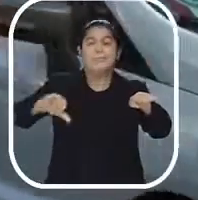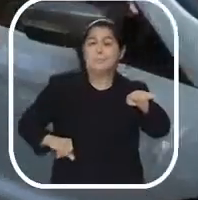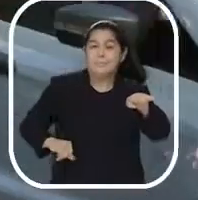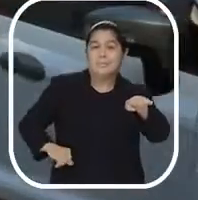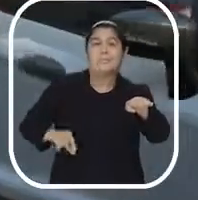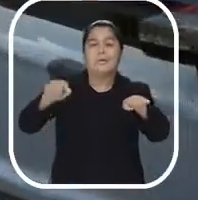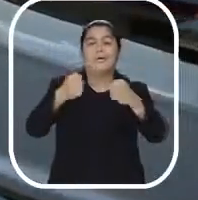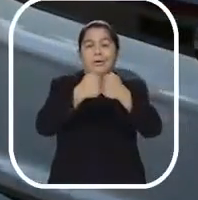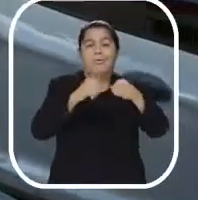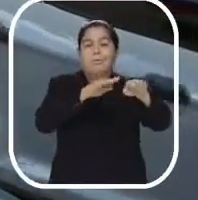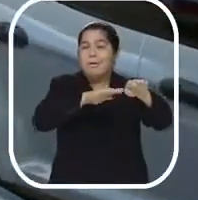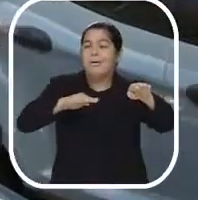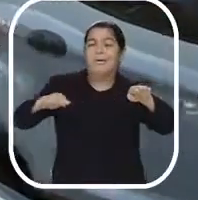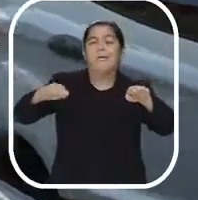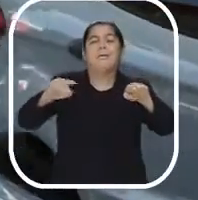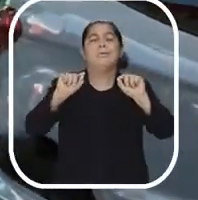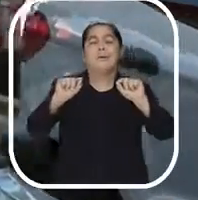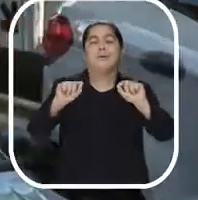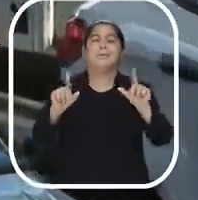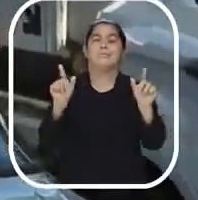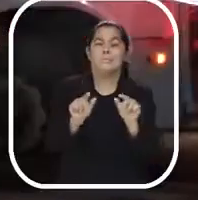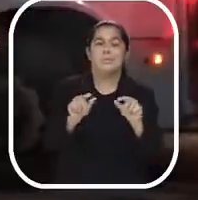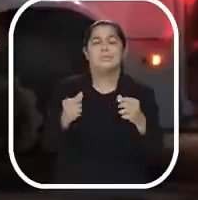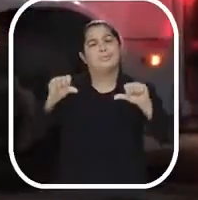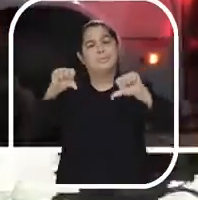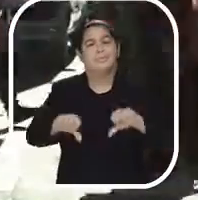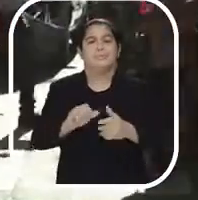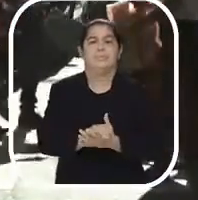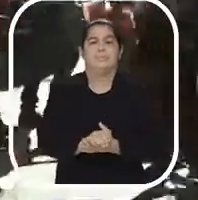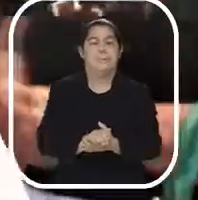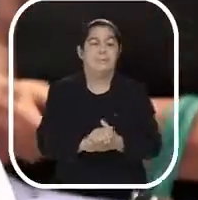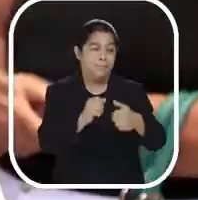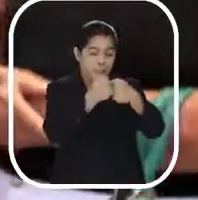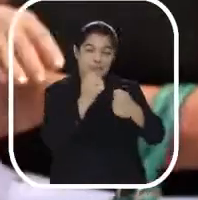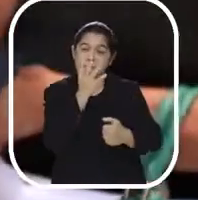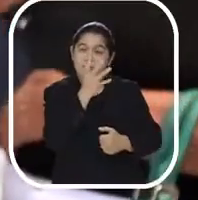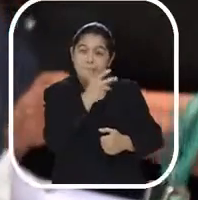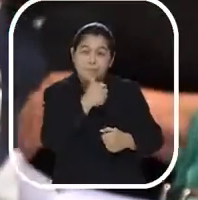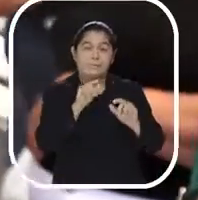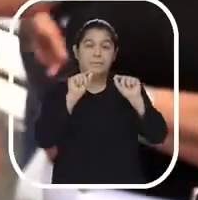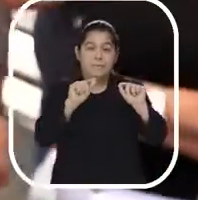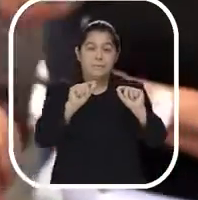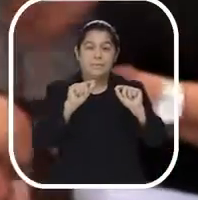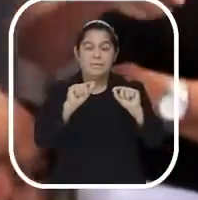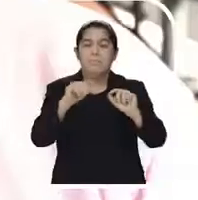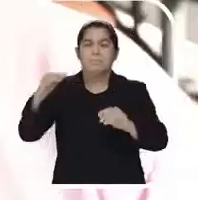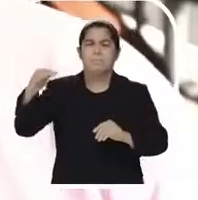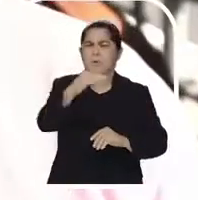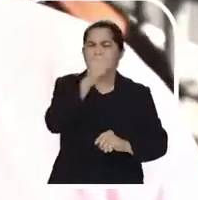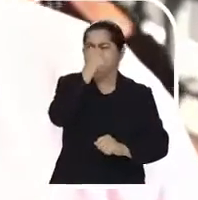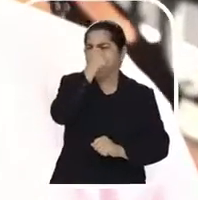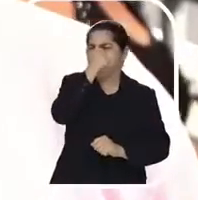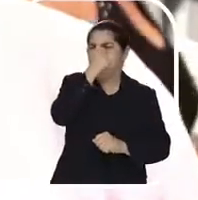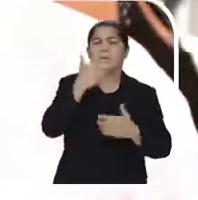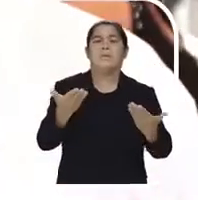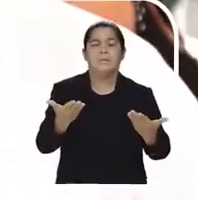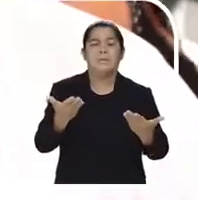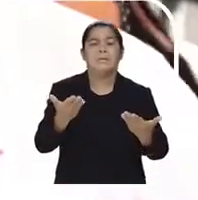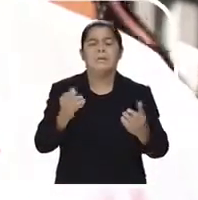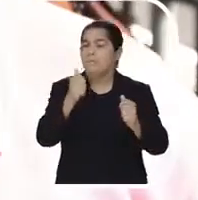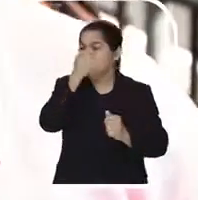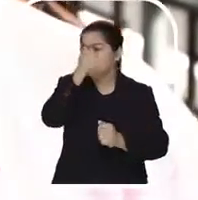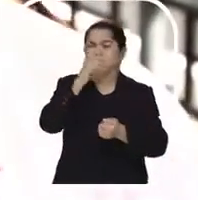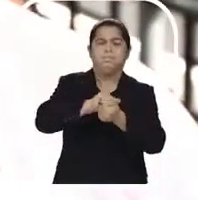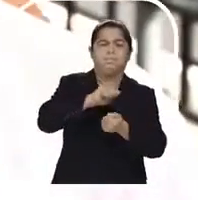continua dependente de uma frota de ônibus reduzida e sucateada. Além dos ônibus demorarem muito, quando passa, só passa